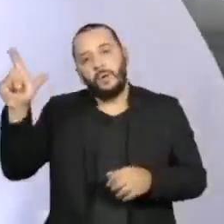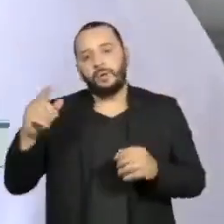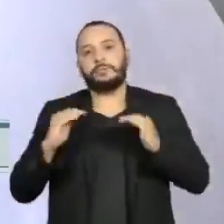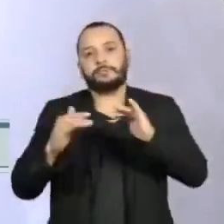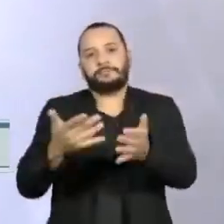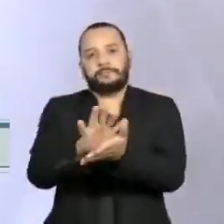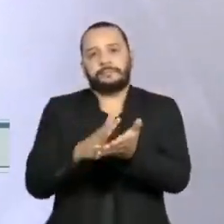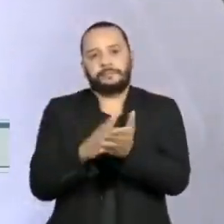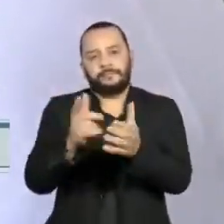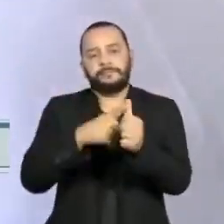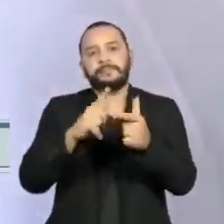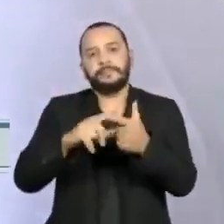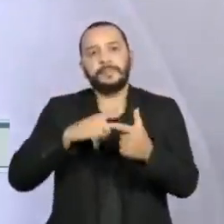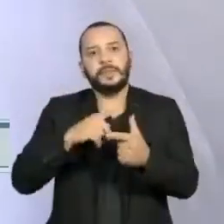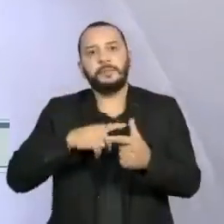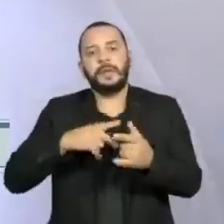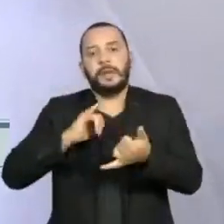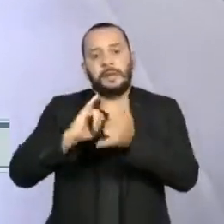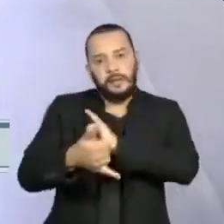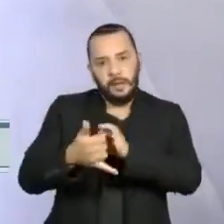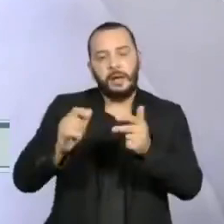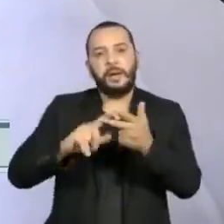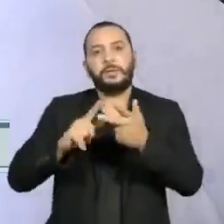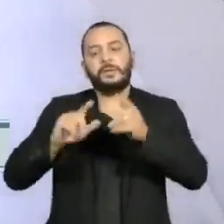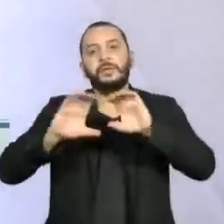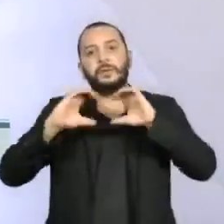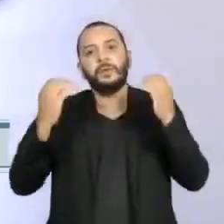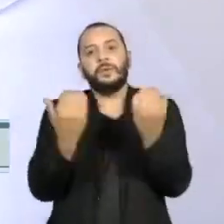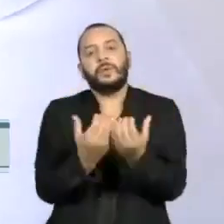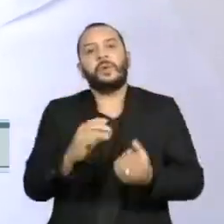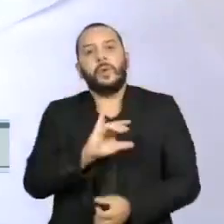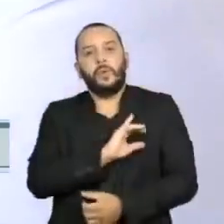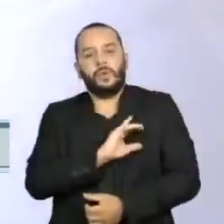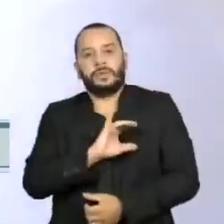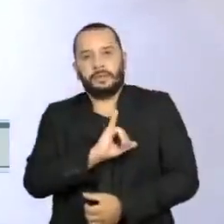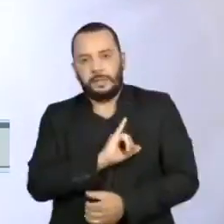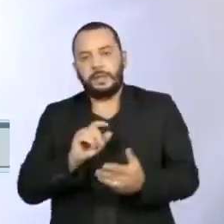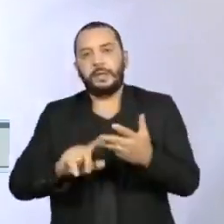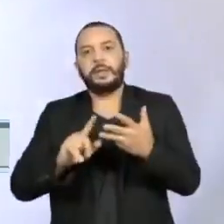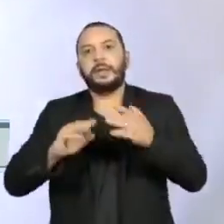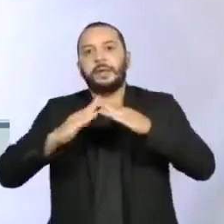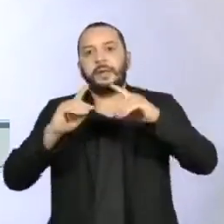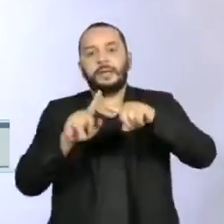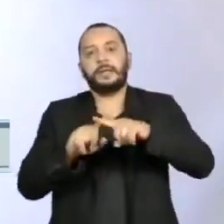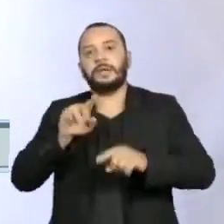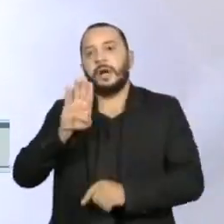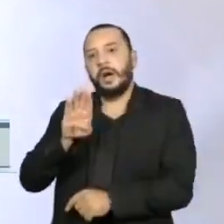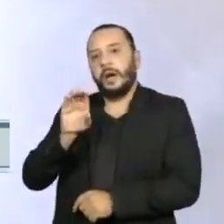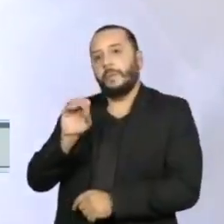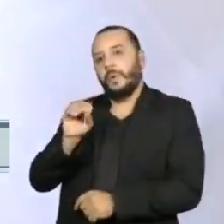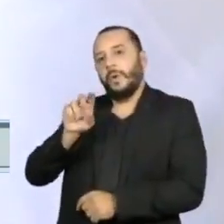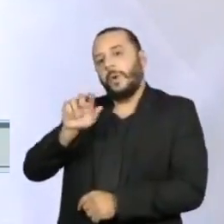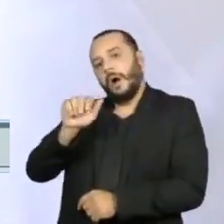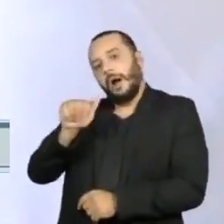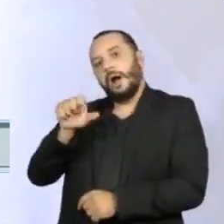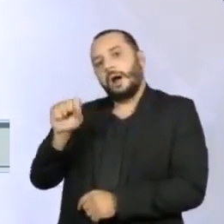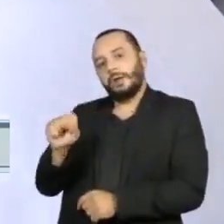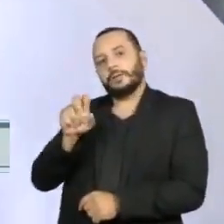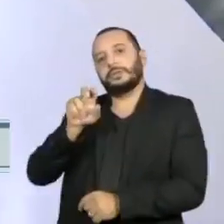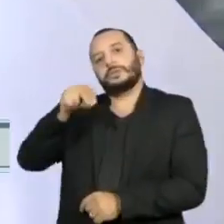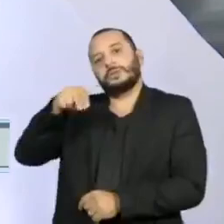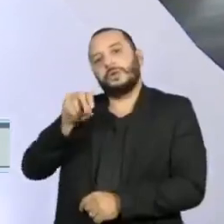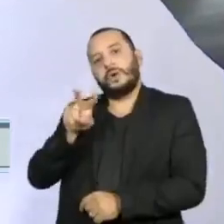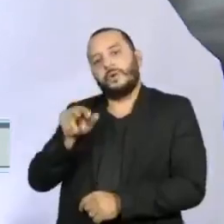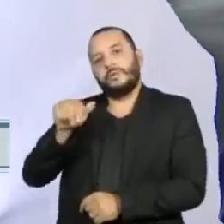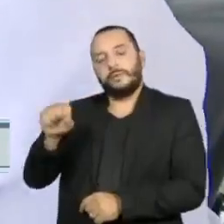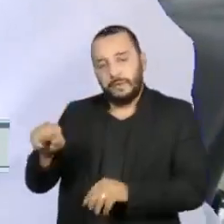Autódromo de Interlagos, Arena Corinthians, Igreja Boas Novas na Vila Prudente. E, a partir de amanhã, esse mesmo grupo,